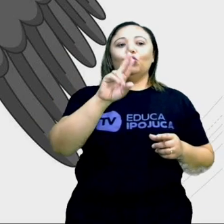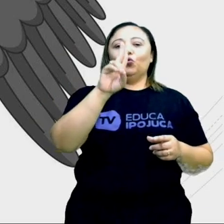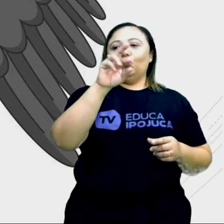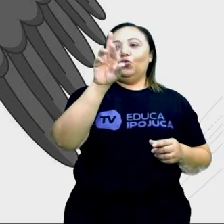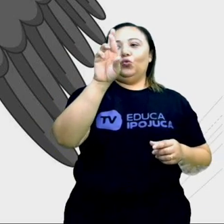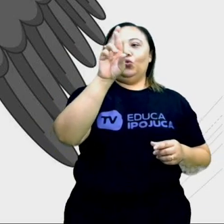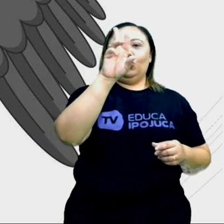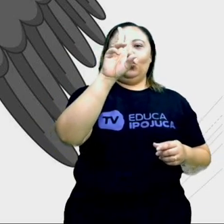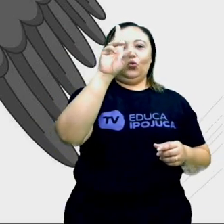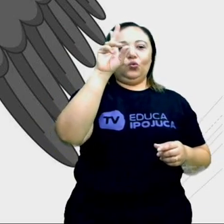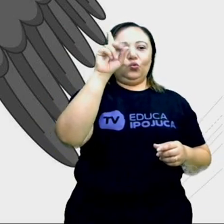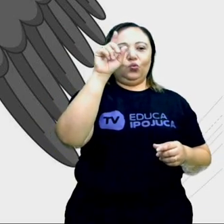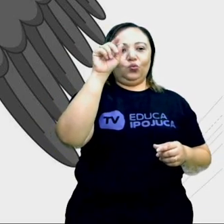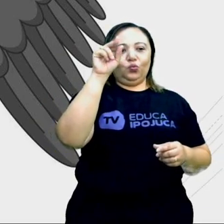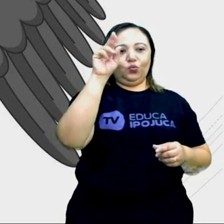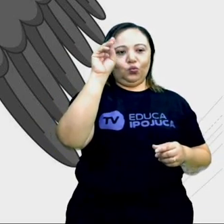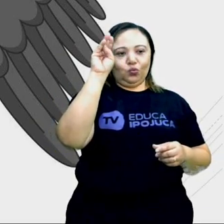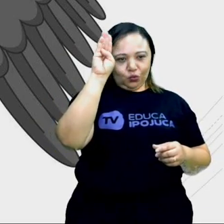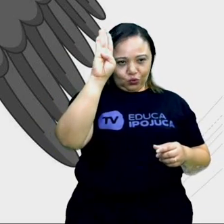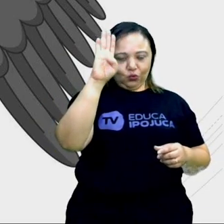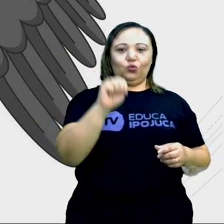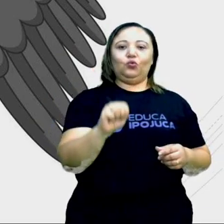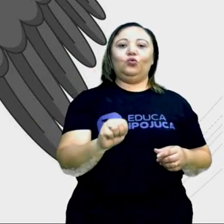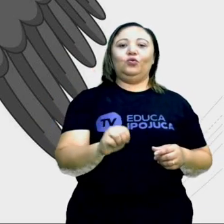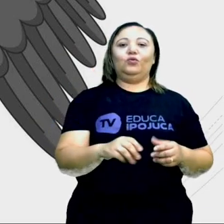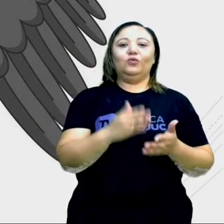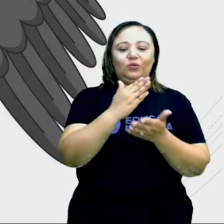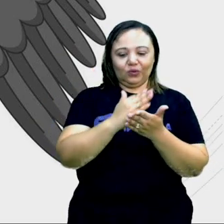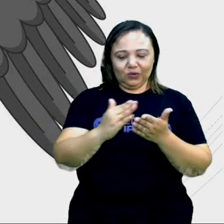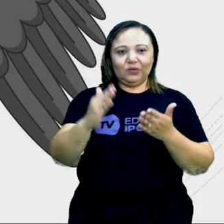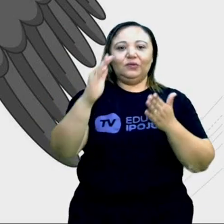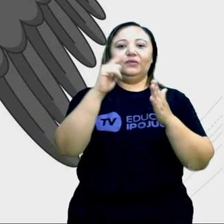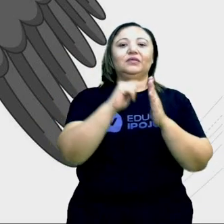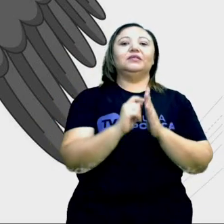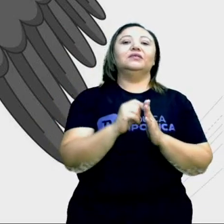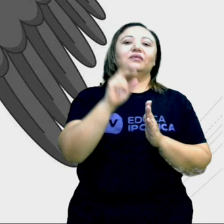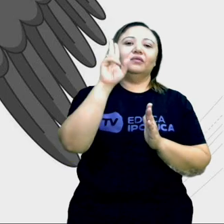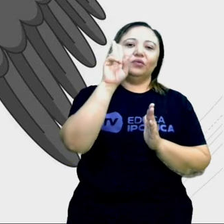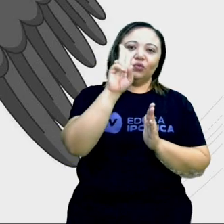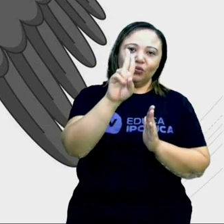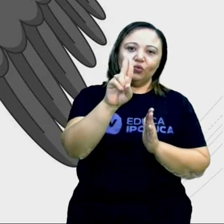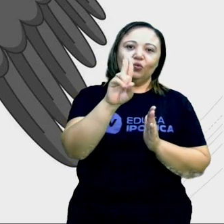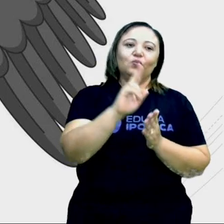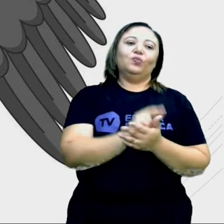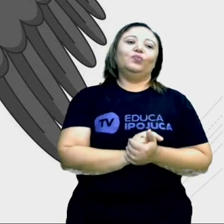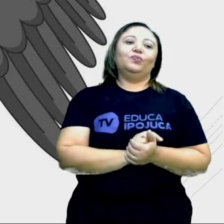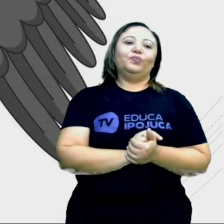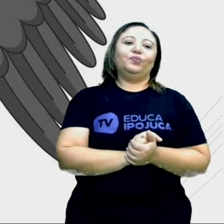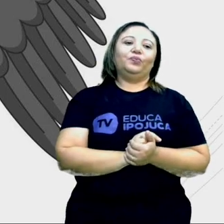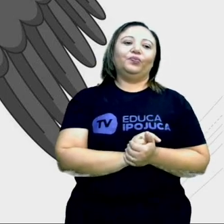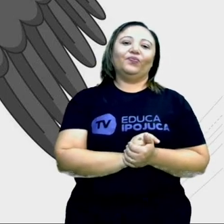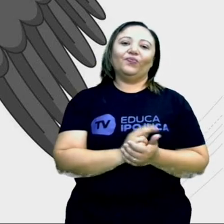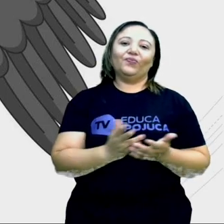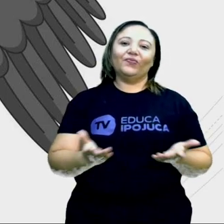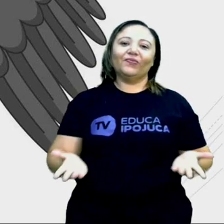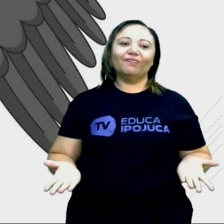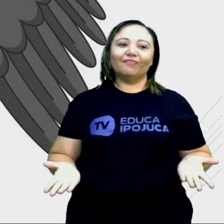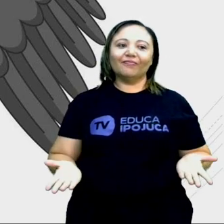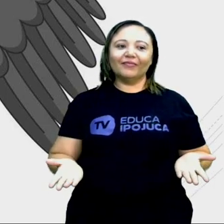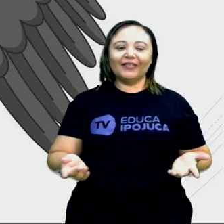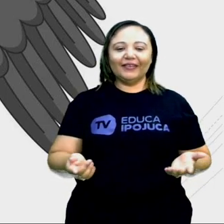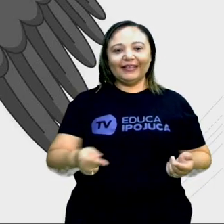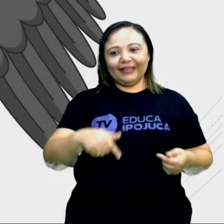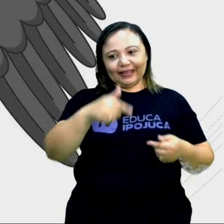Urubu! Urubu também começa com a letrinha U, meus amores.